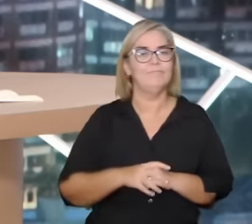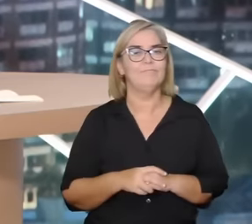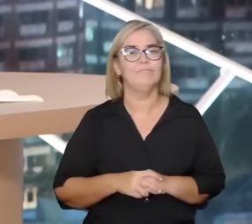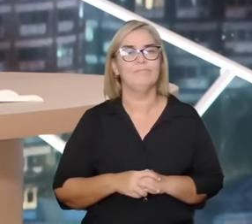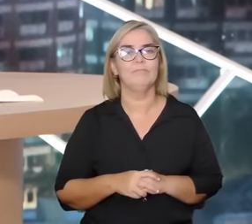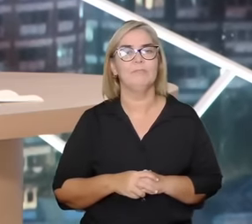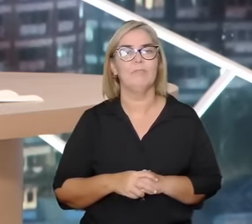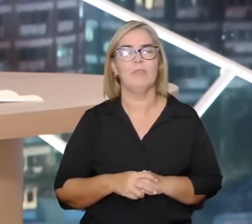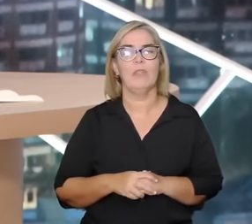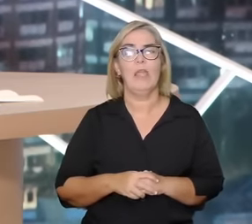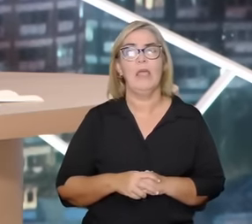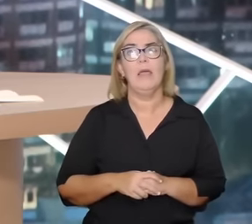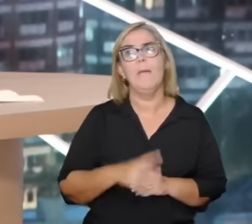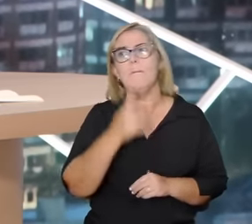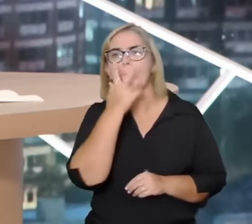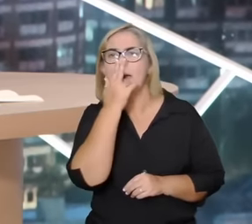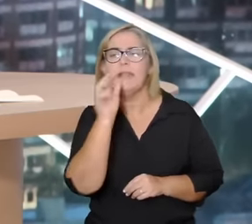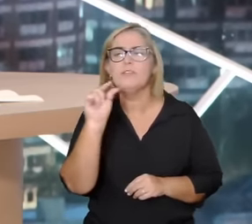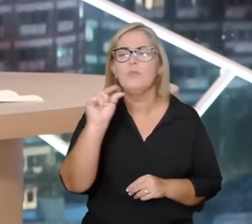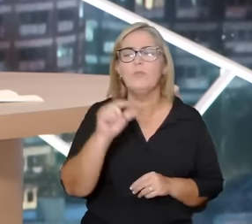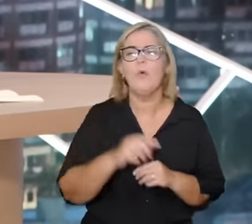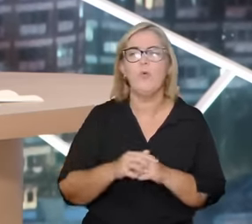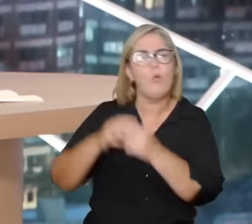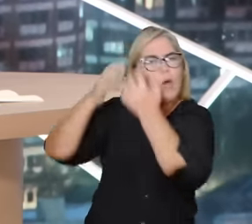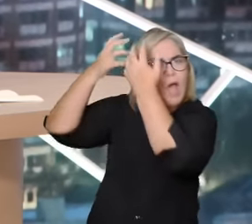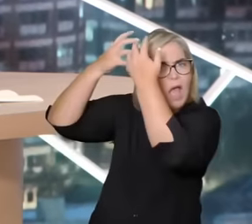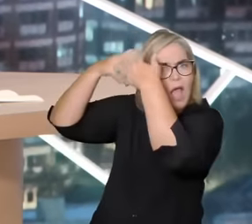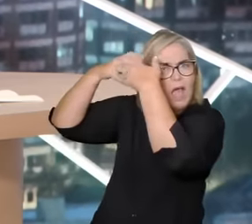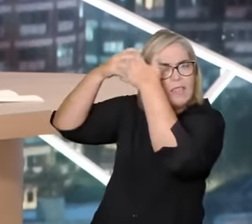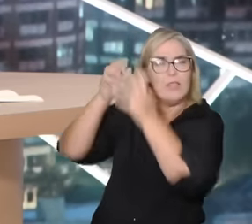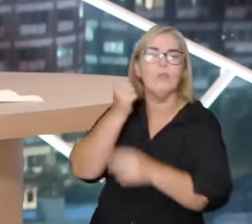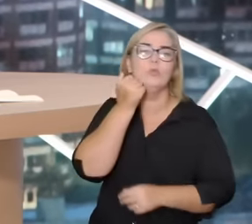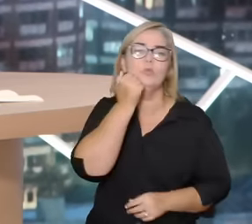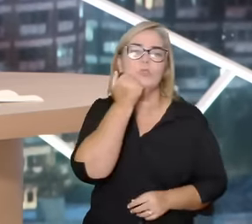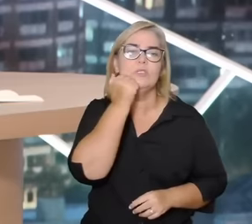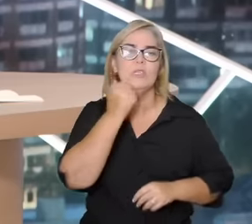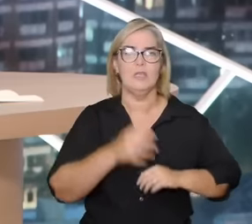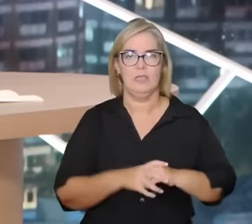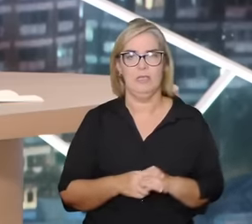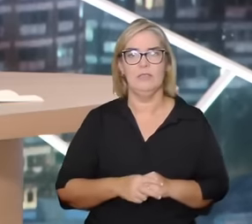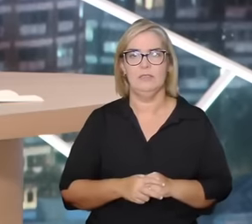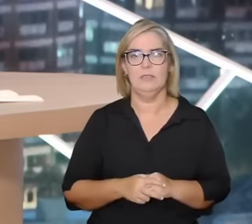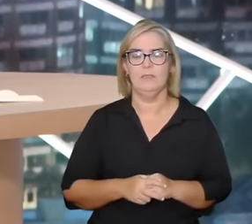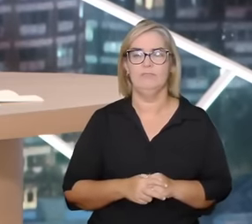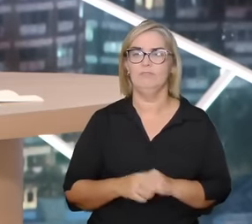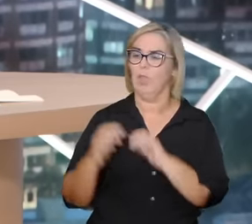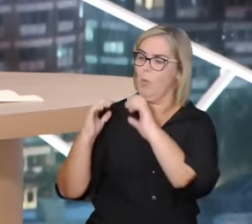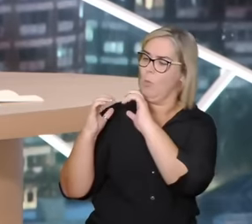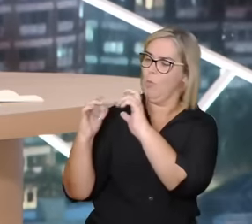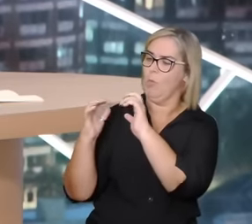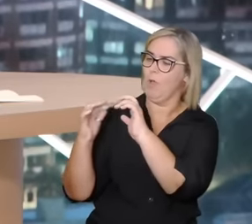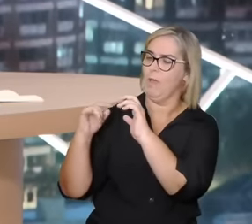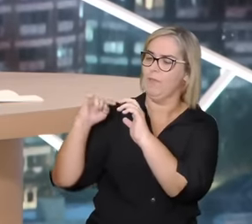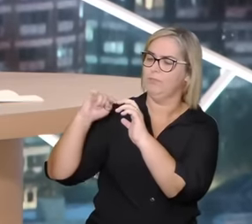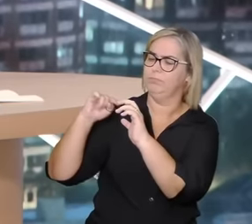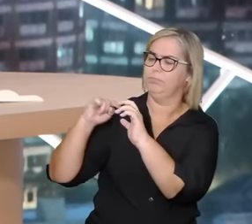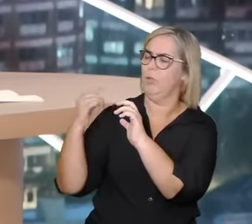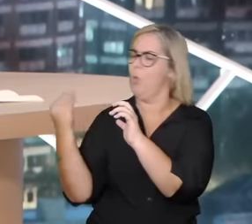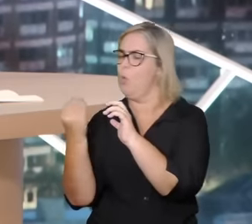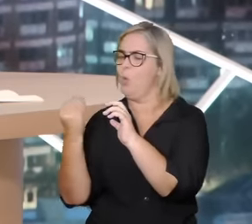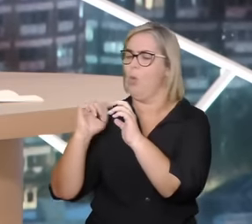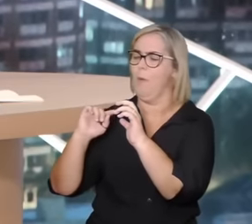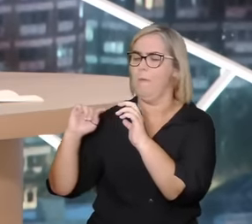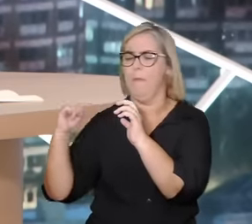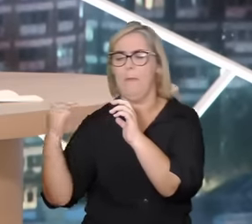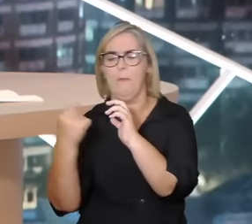no intestino como um segundo cérebro o aparelho digestório como um segundo cérebro o que é interessante